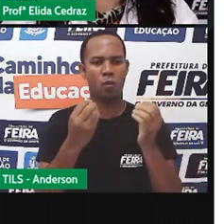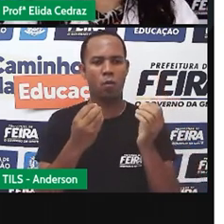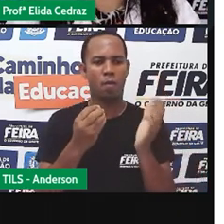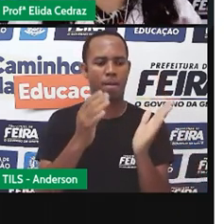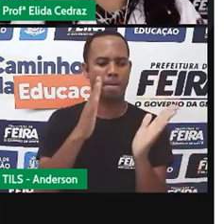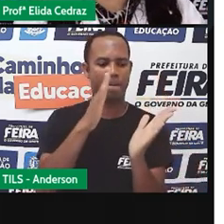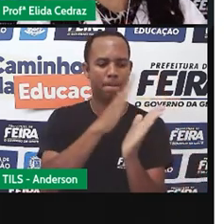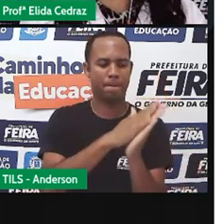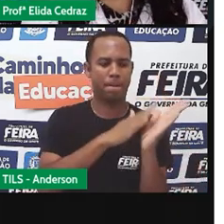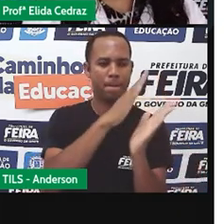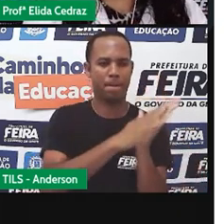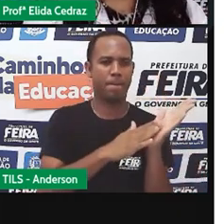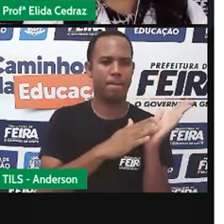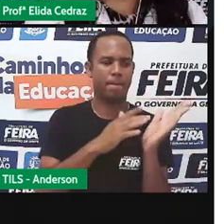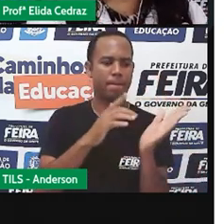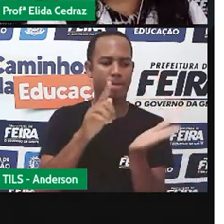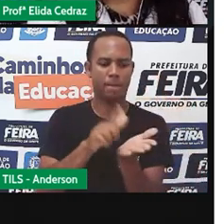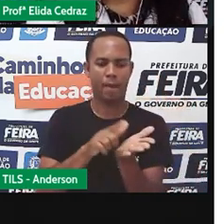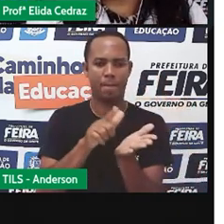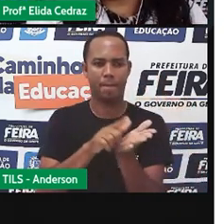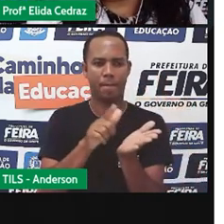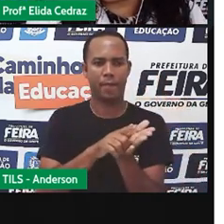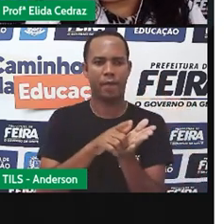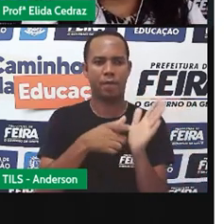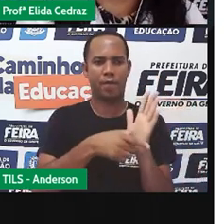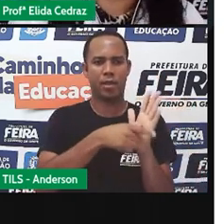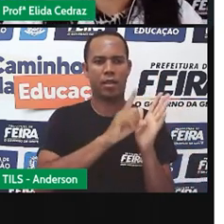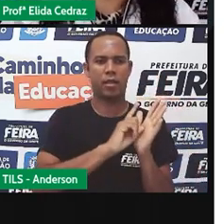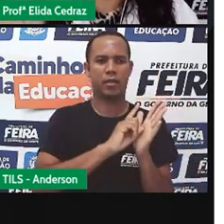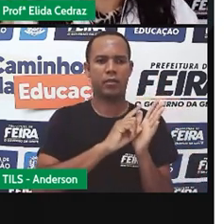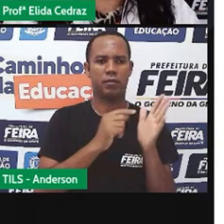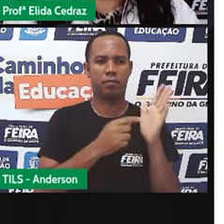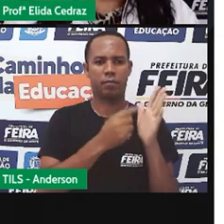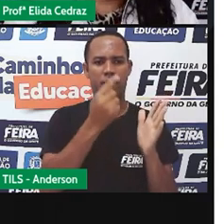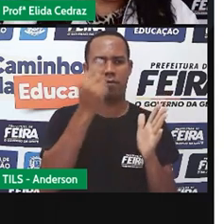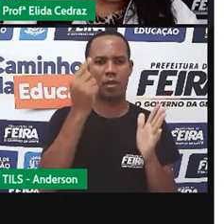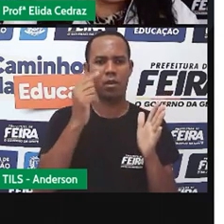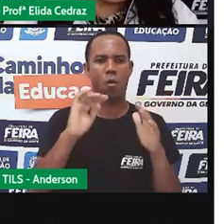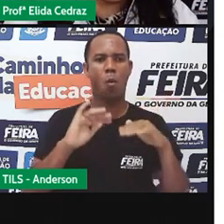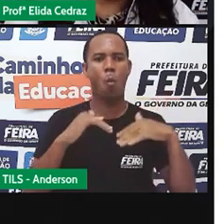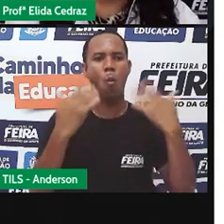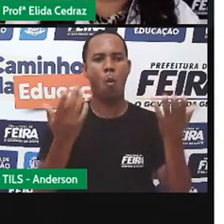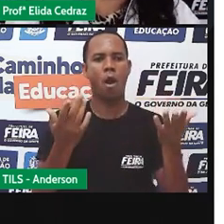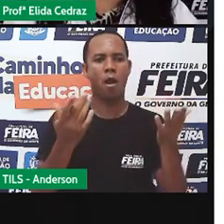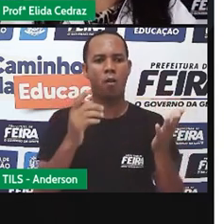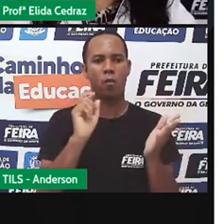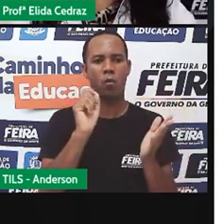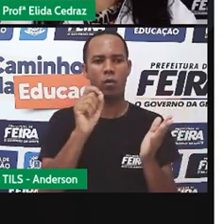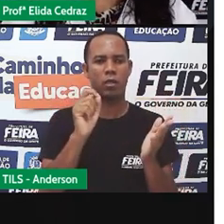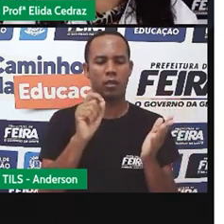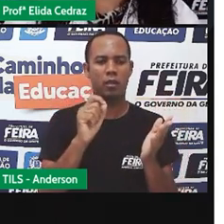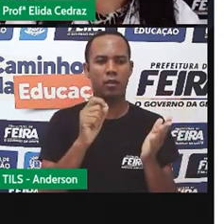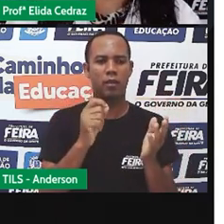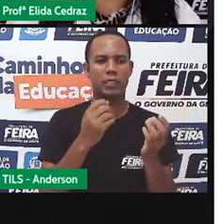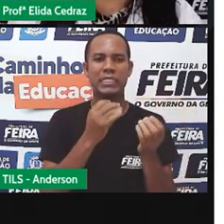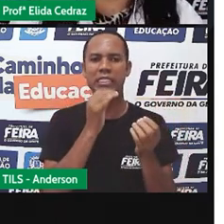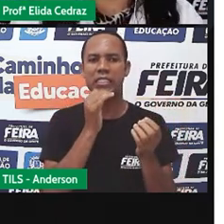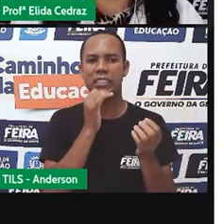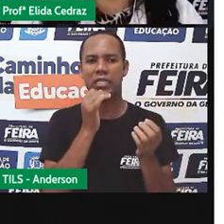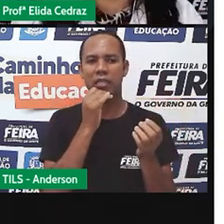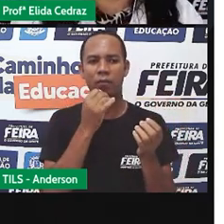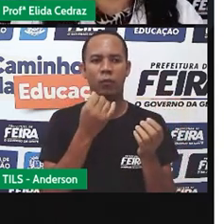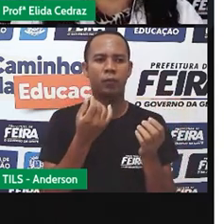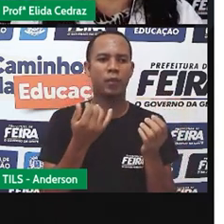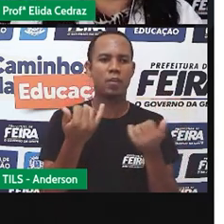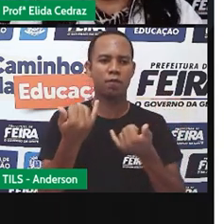aí, saiu daquele modelo primeiro no qual Júlio César tinha feito e passou a circular